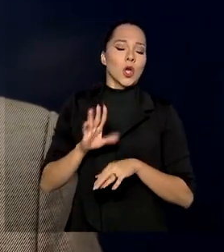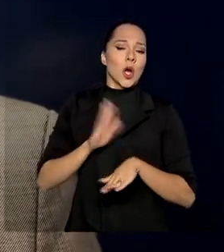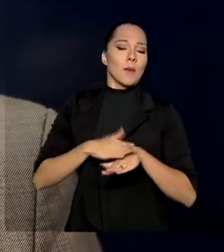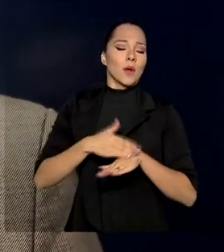governo federal.